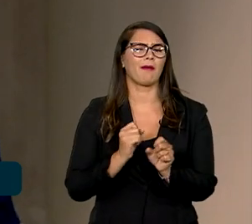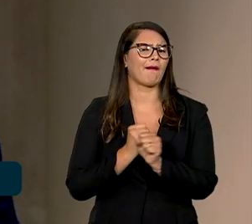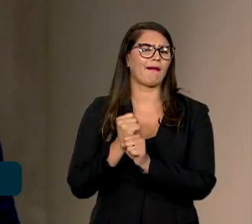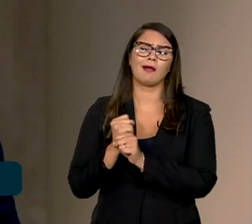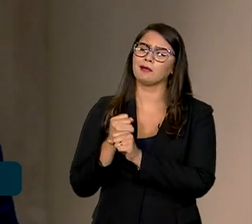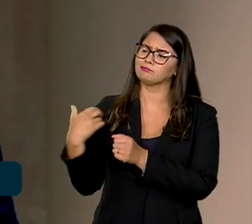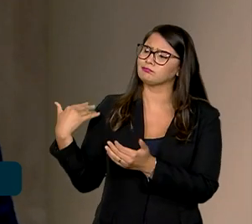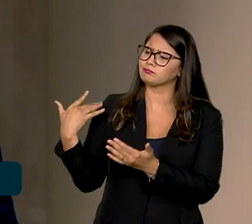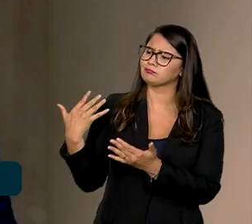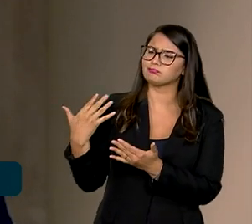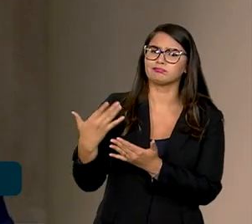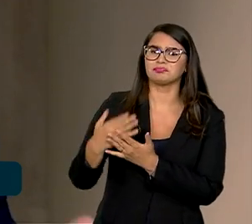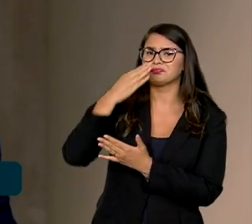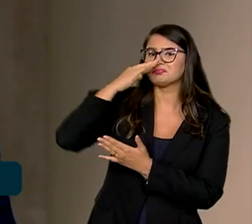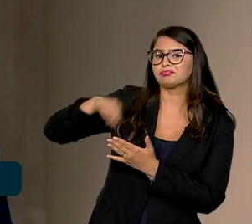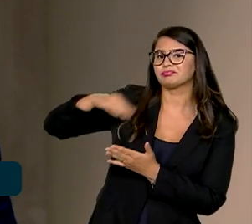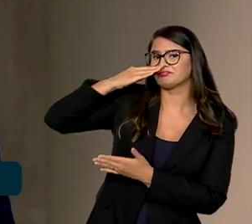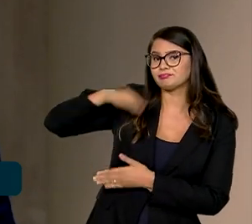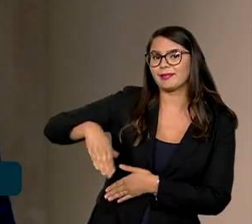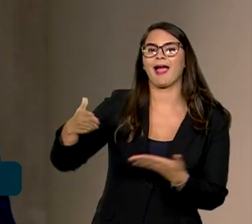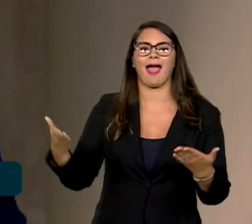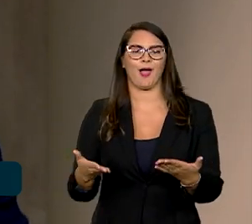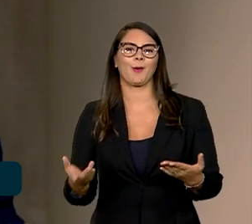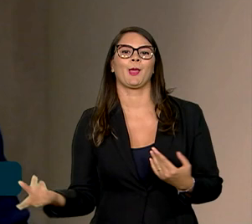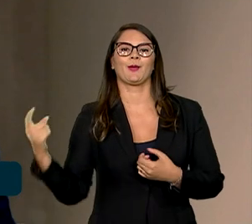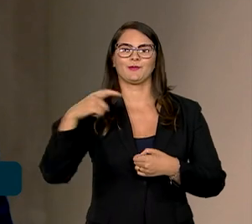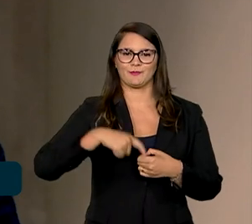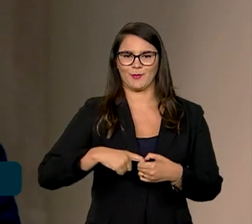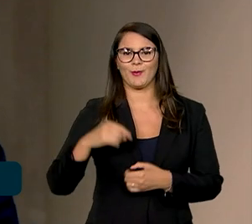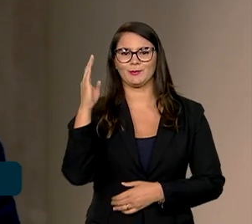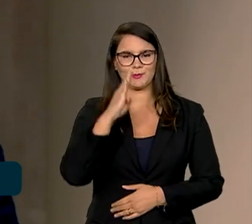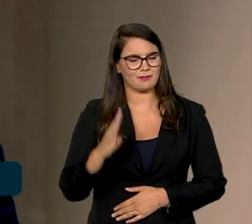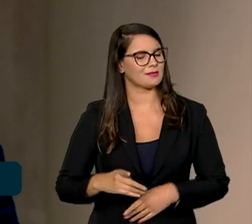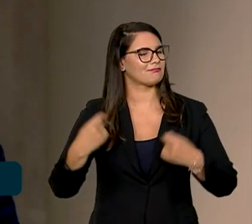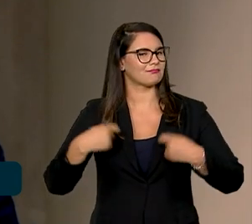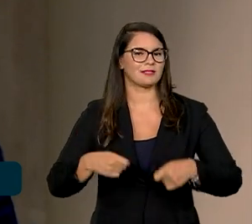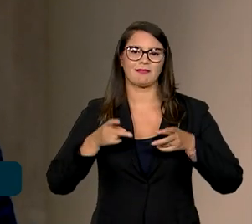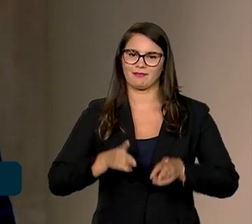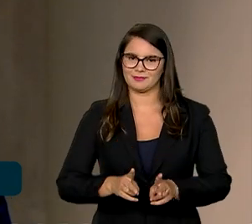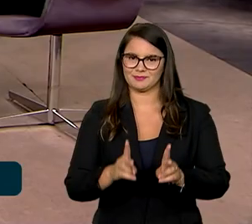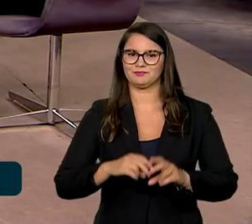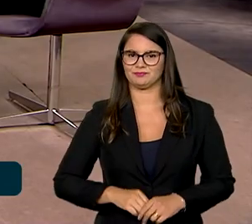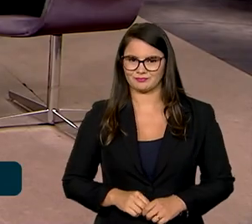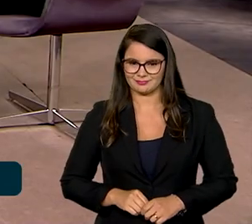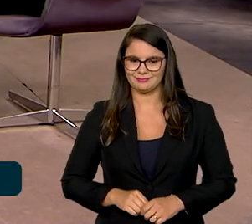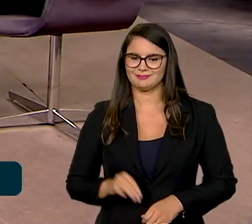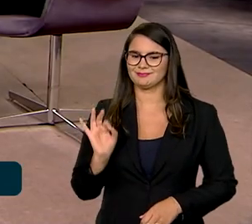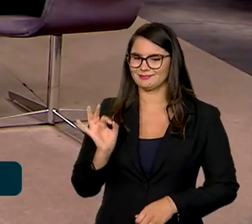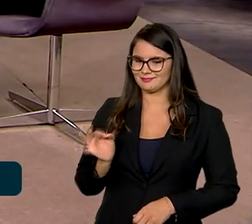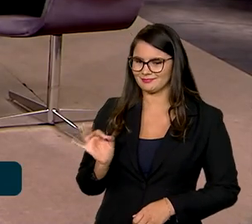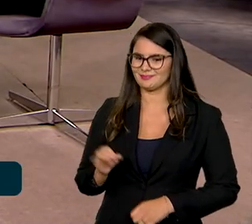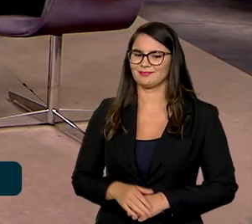vinha sendo sonegada e que agora a gente retoma o material que o Brasil nunca deveria ter deixado de caminhar. Tá certo.